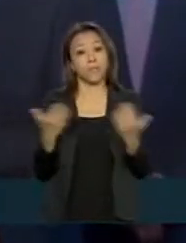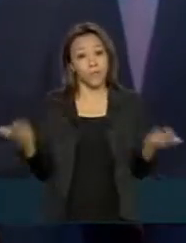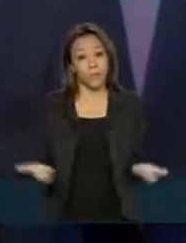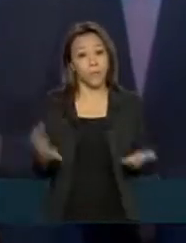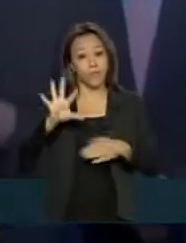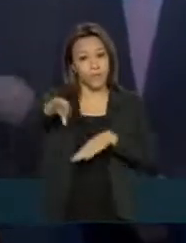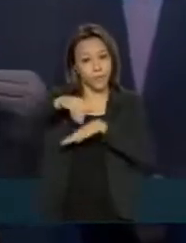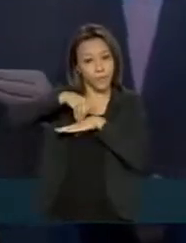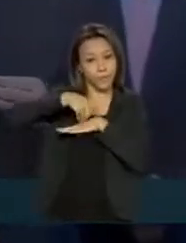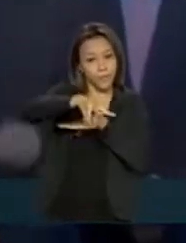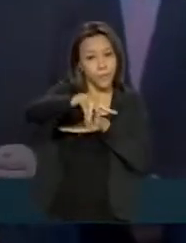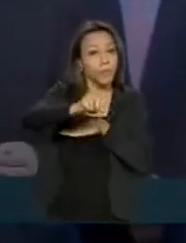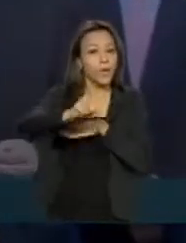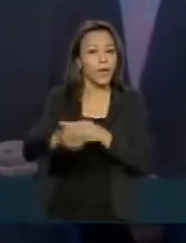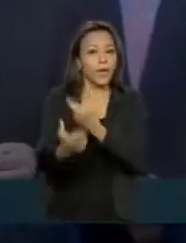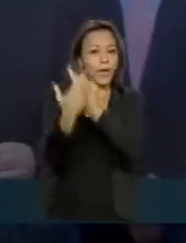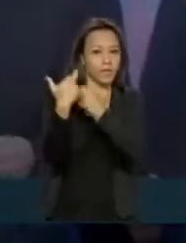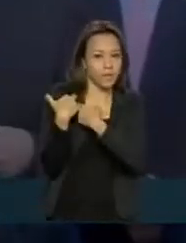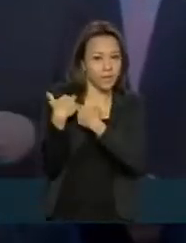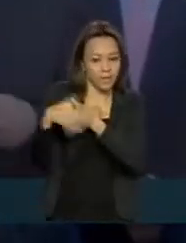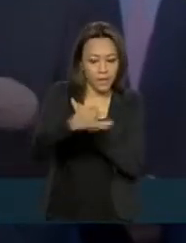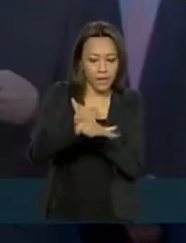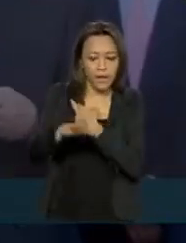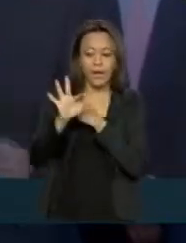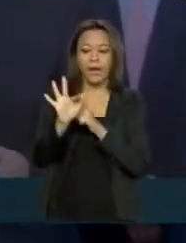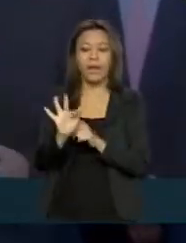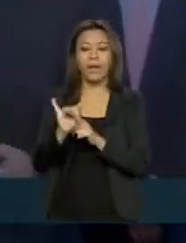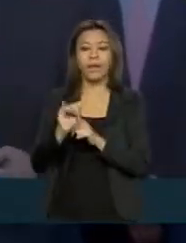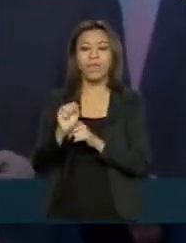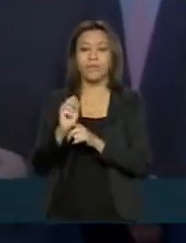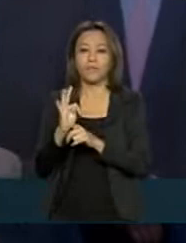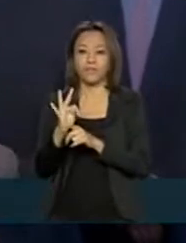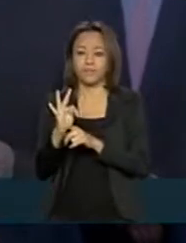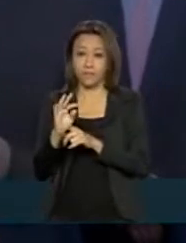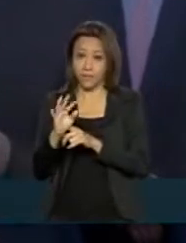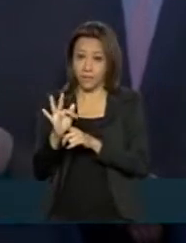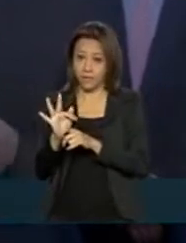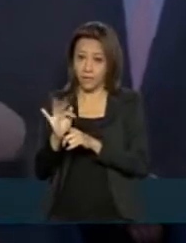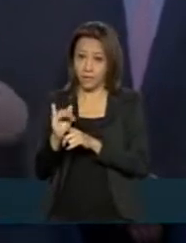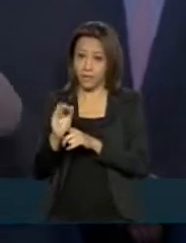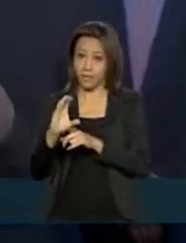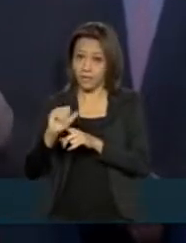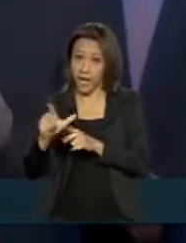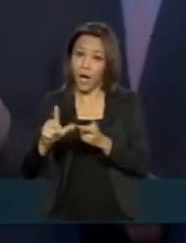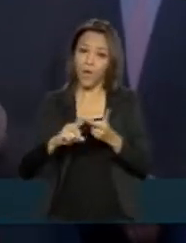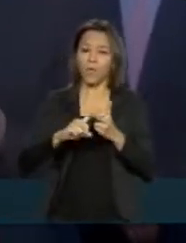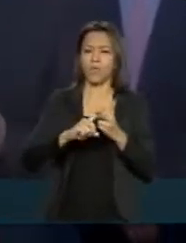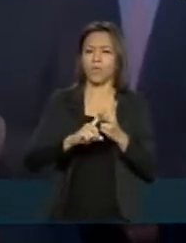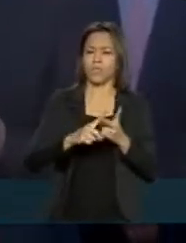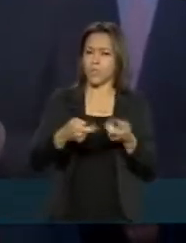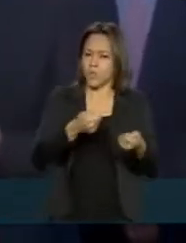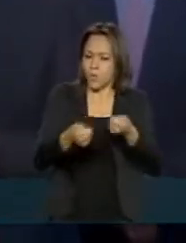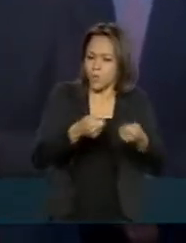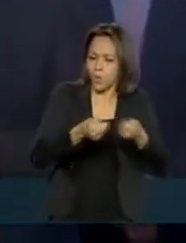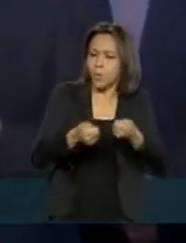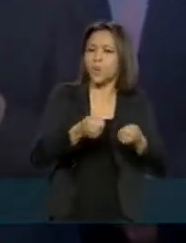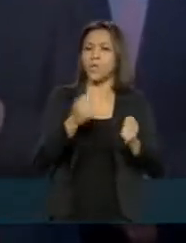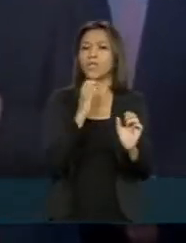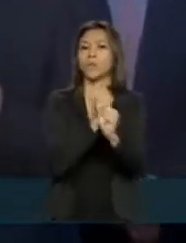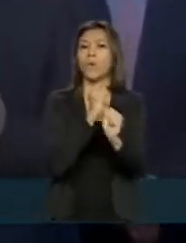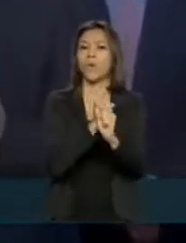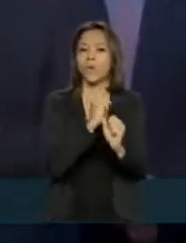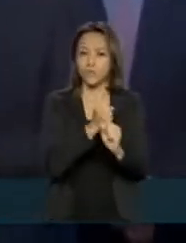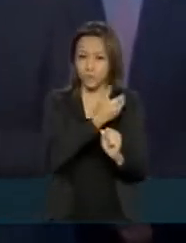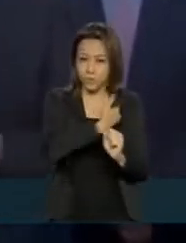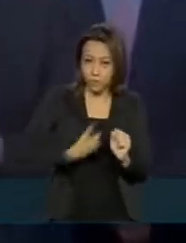nós queremos dar é responsabilidade fiscal, rigor nas contas públicas e cumprimento do